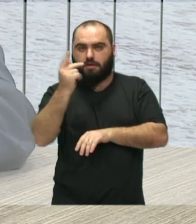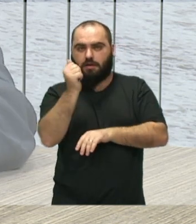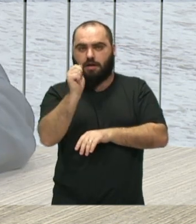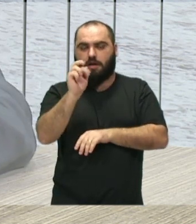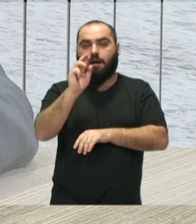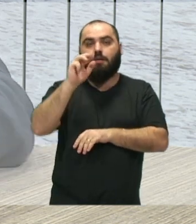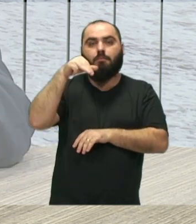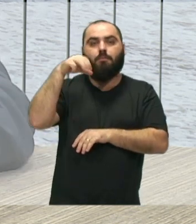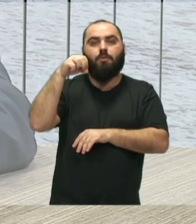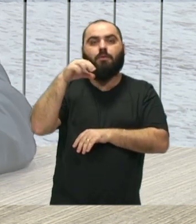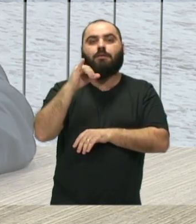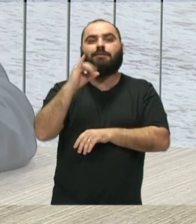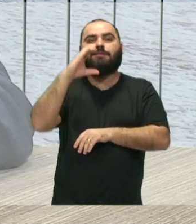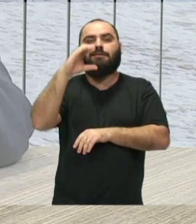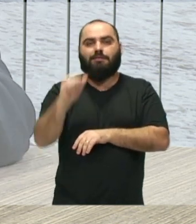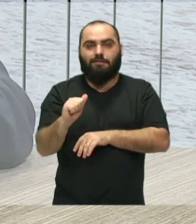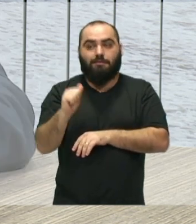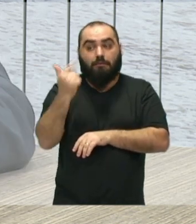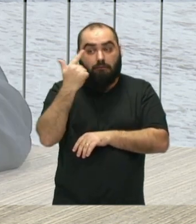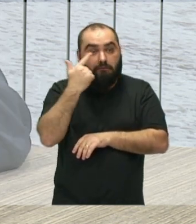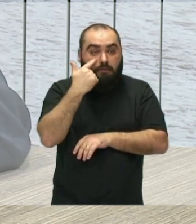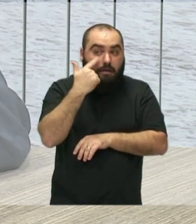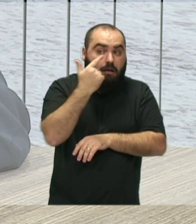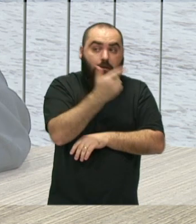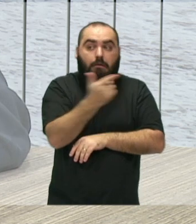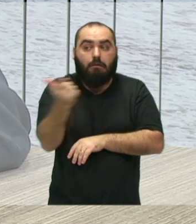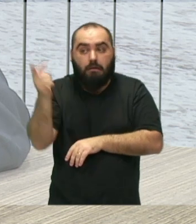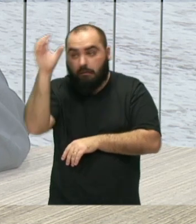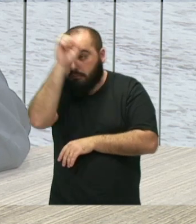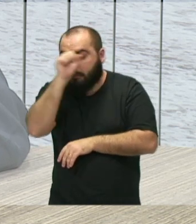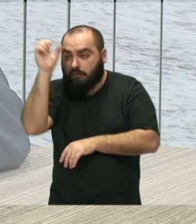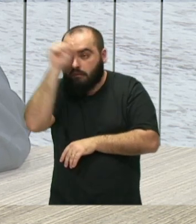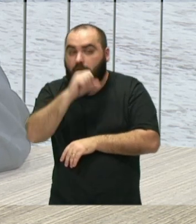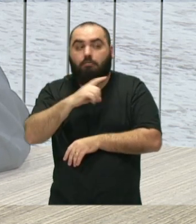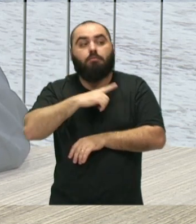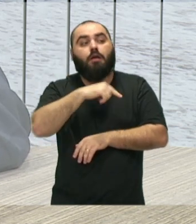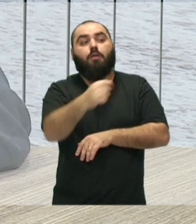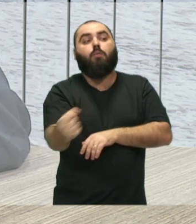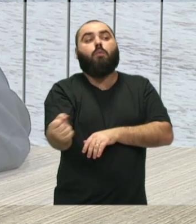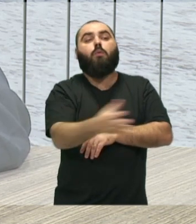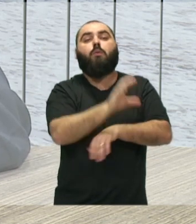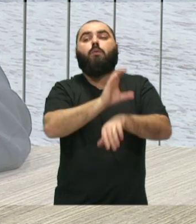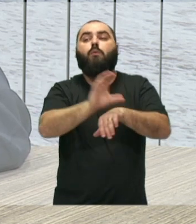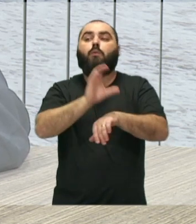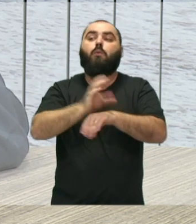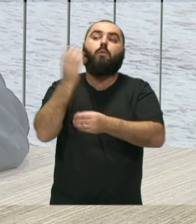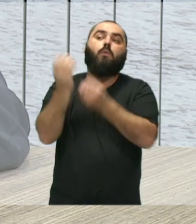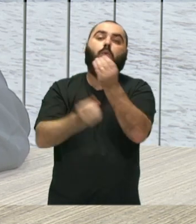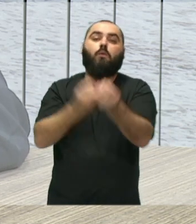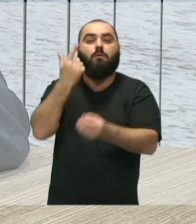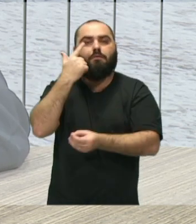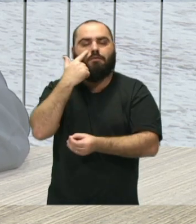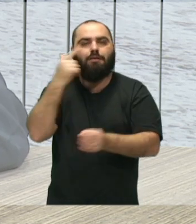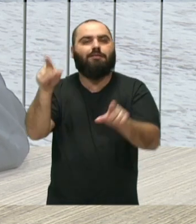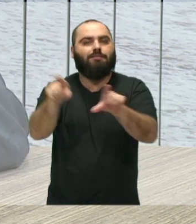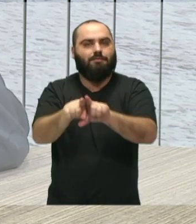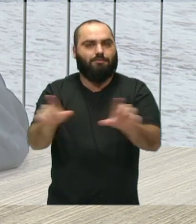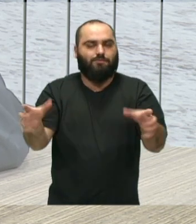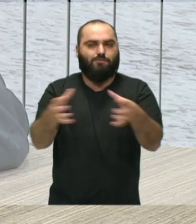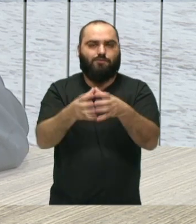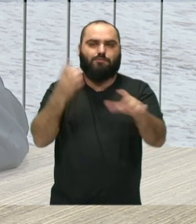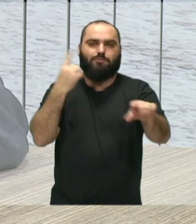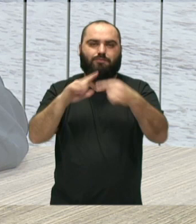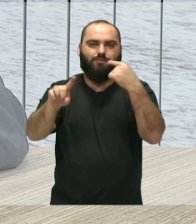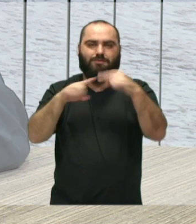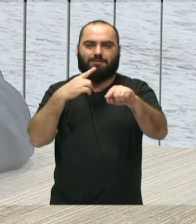Gaita de boca. Então, vamos procurar viabilizar, né? Para ter esse novo curso. E aí, os nossos grupos musicais que vão